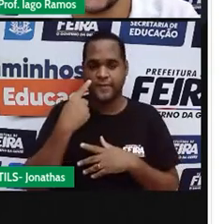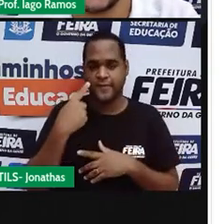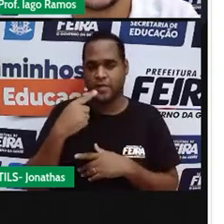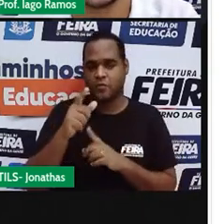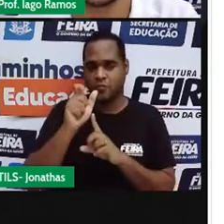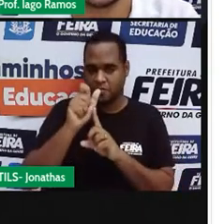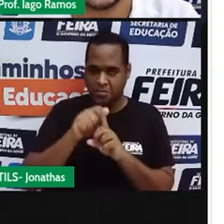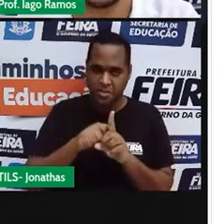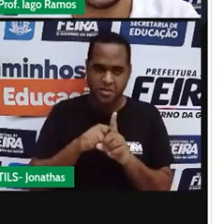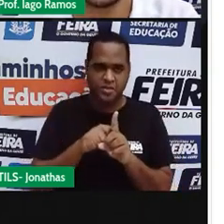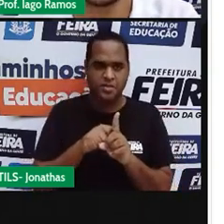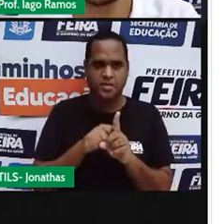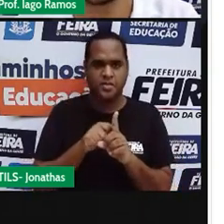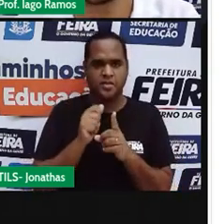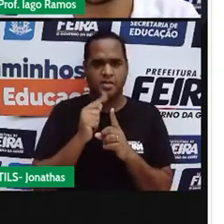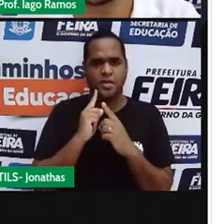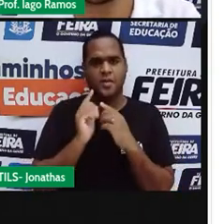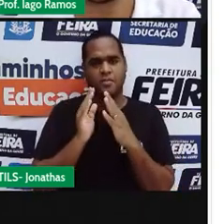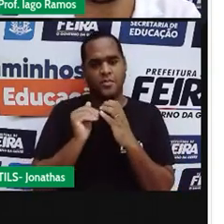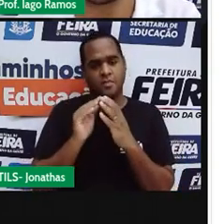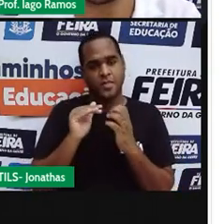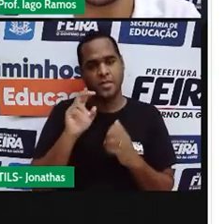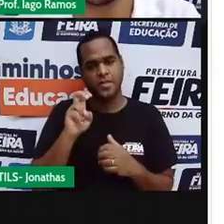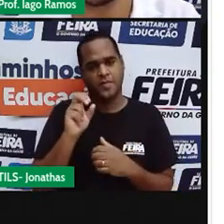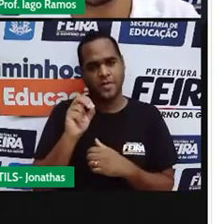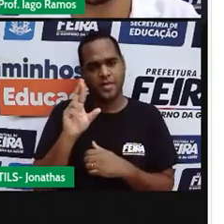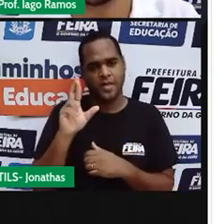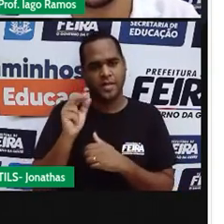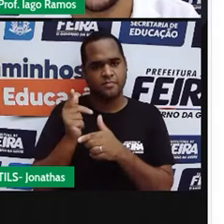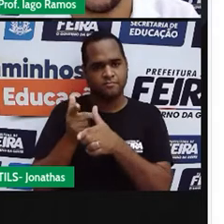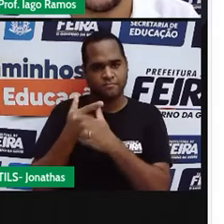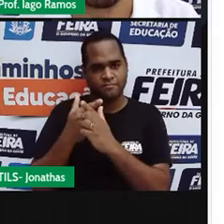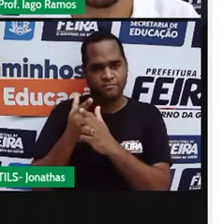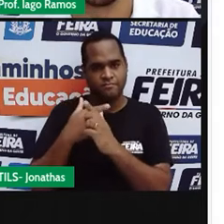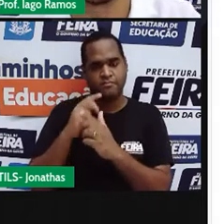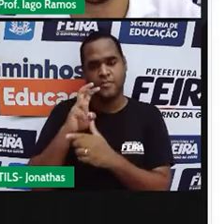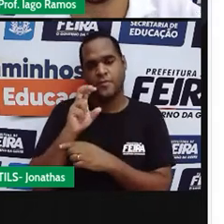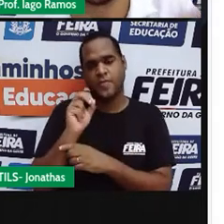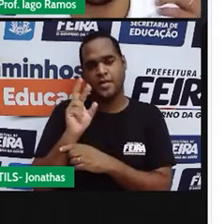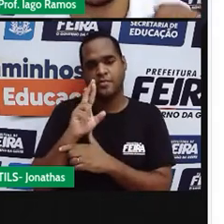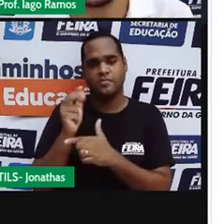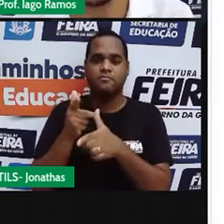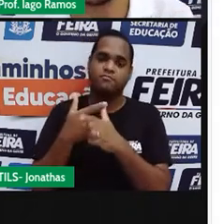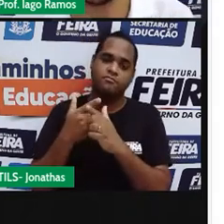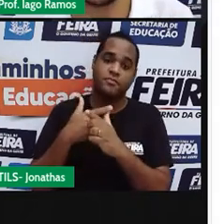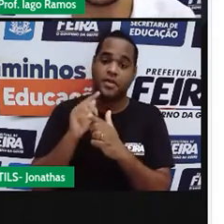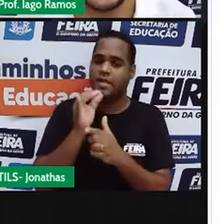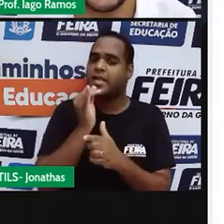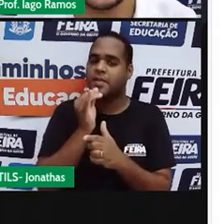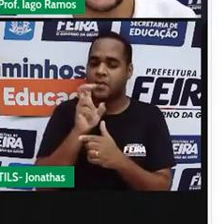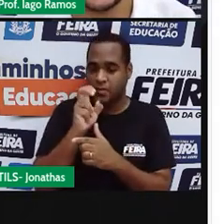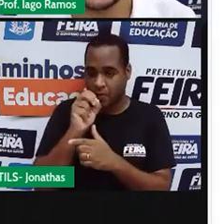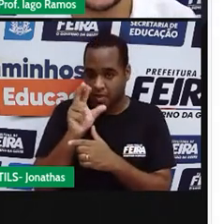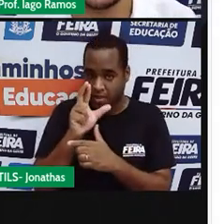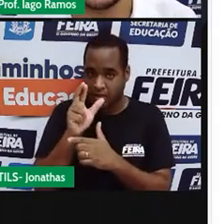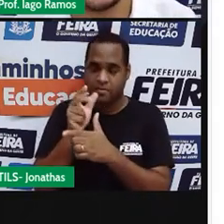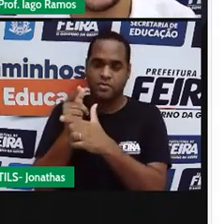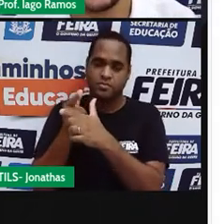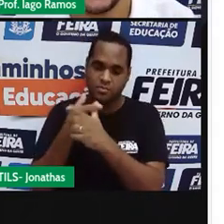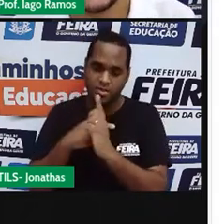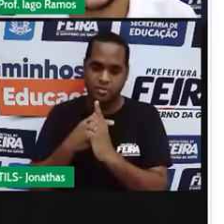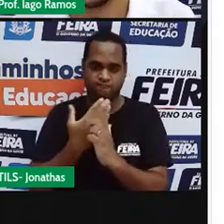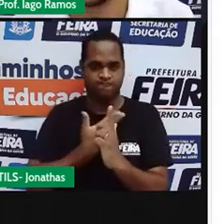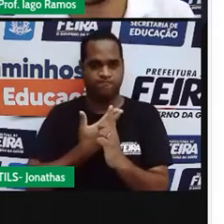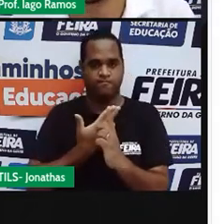mês, eu pedi 50 reais emprestado a um amigo. Se eu pedi esses 50 reais emprestado a um